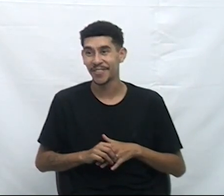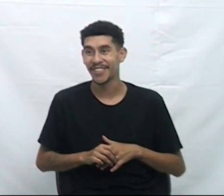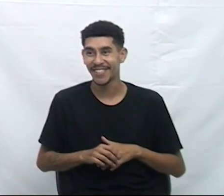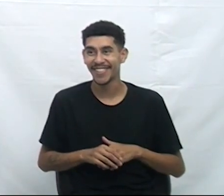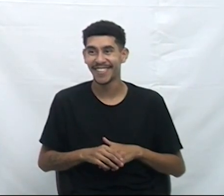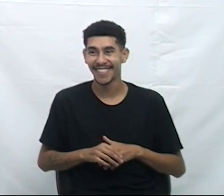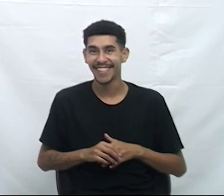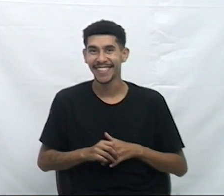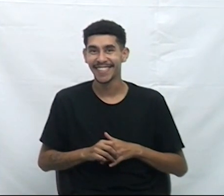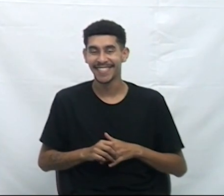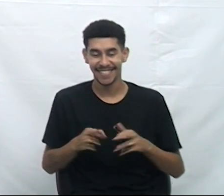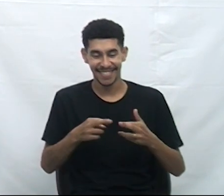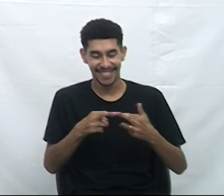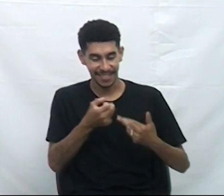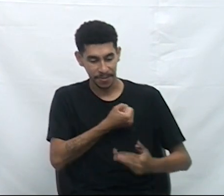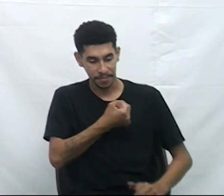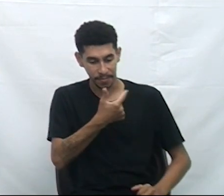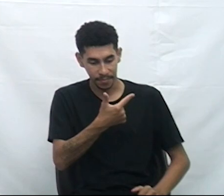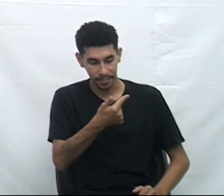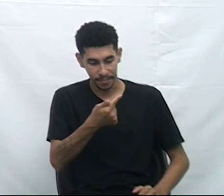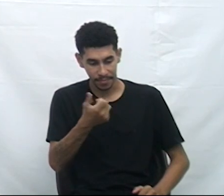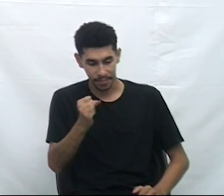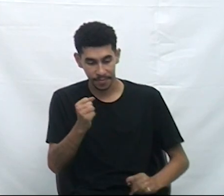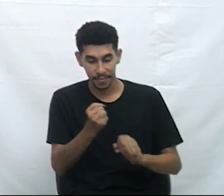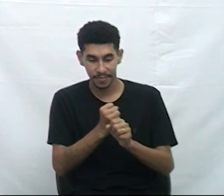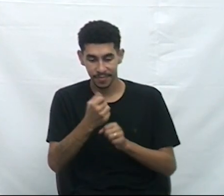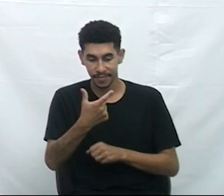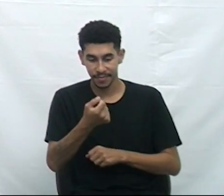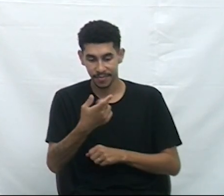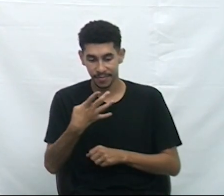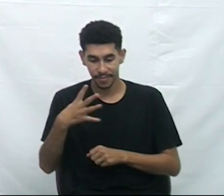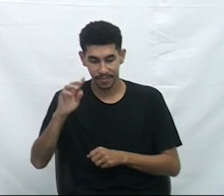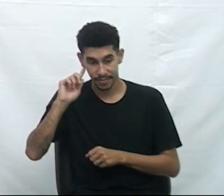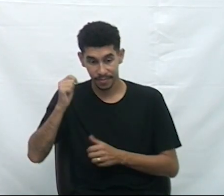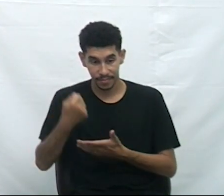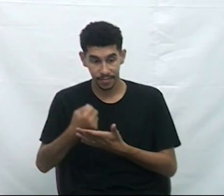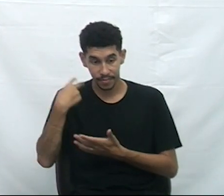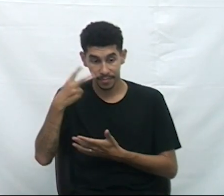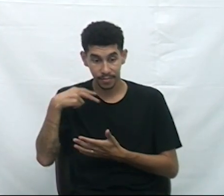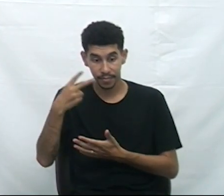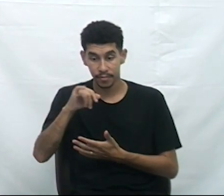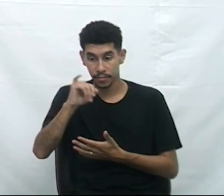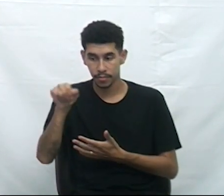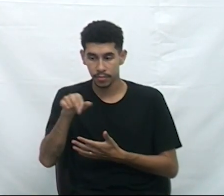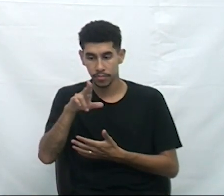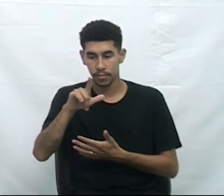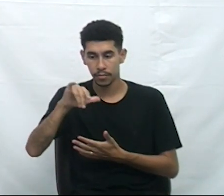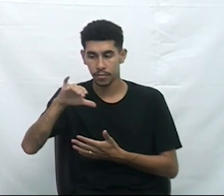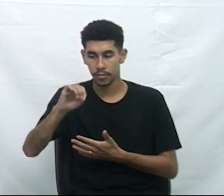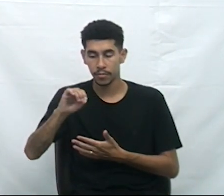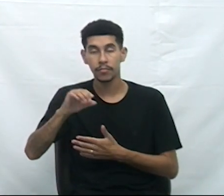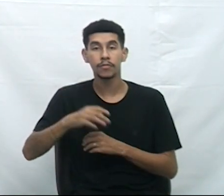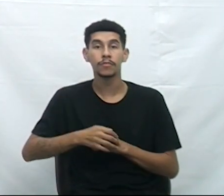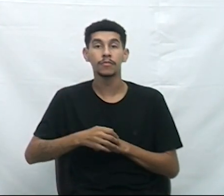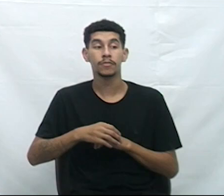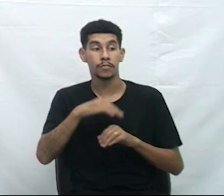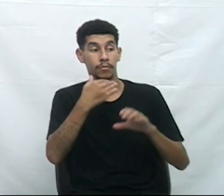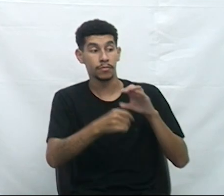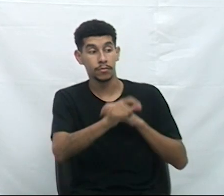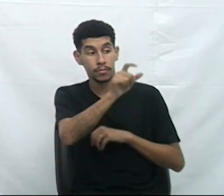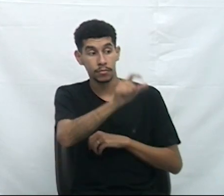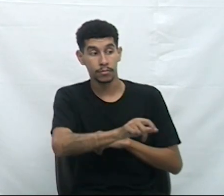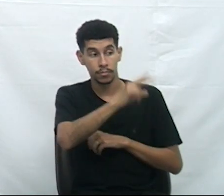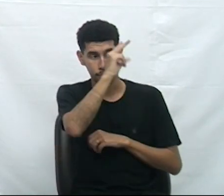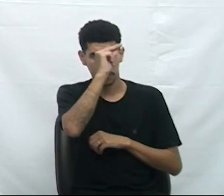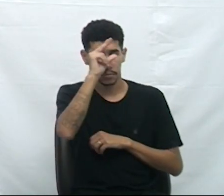Requerimento número 278 de 2024. Autor, vereador Júlio César Kaminski. Envio o despediente ao chefe do